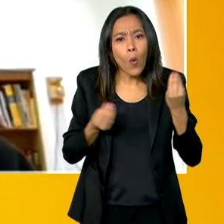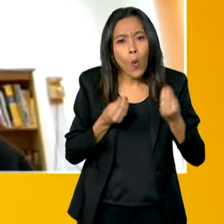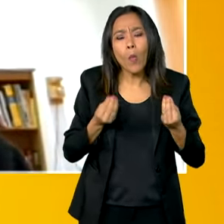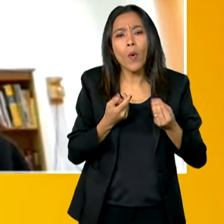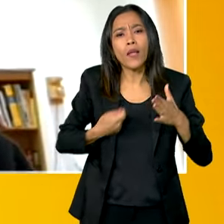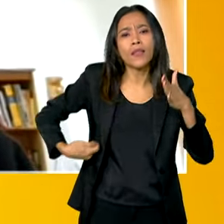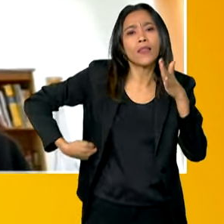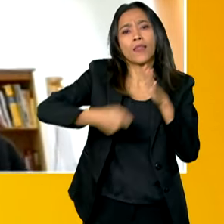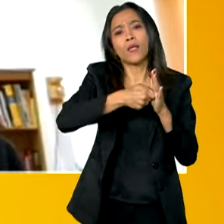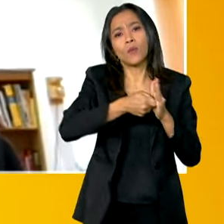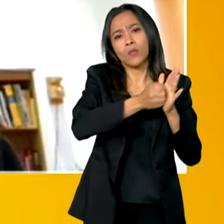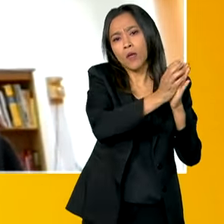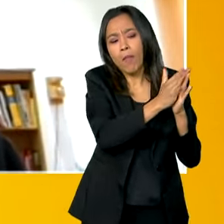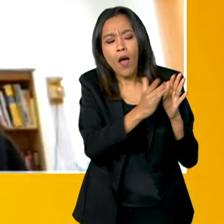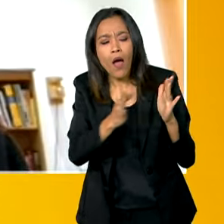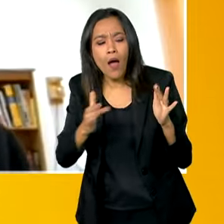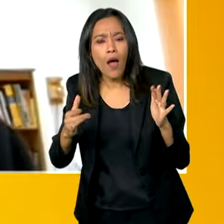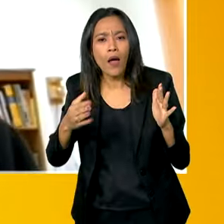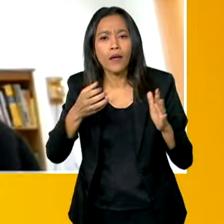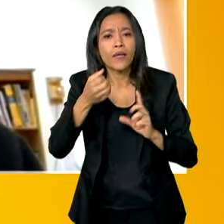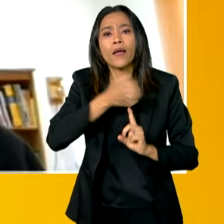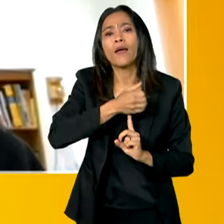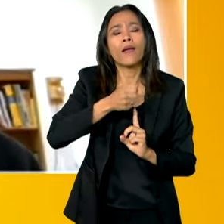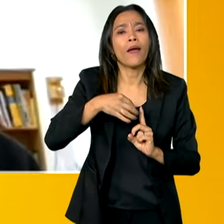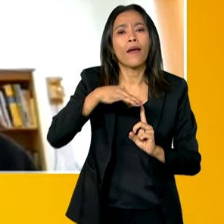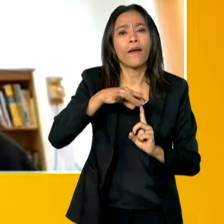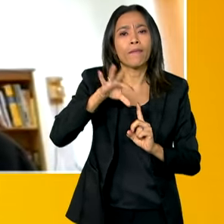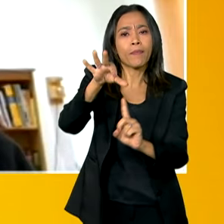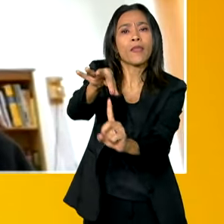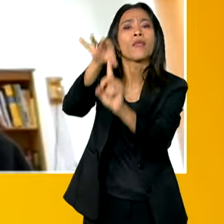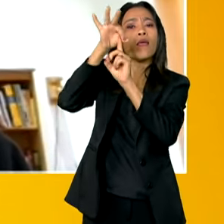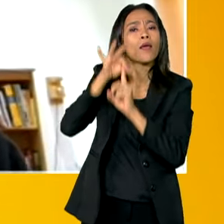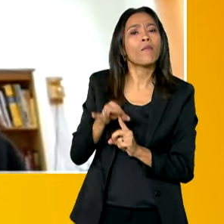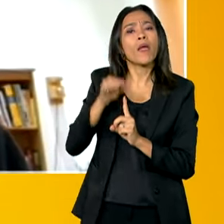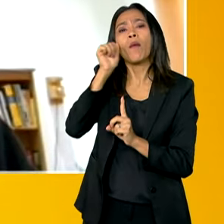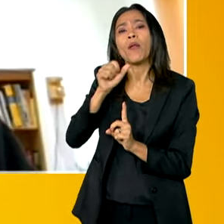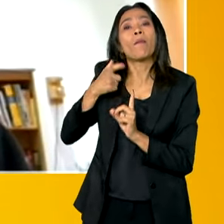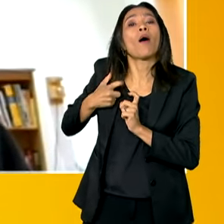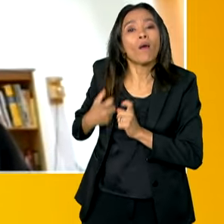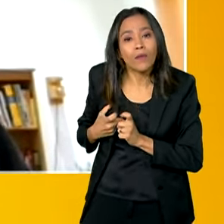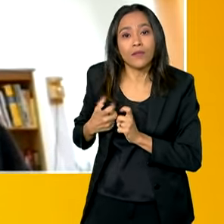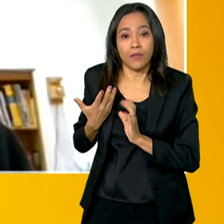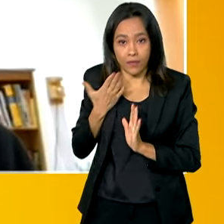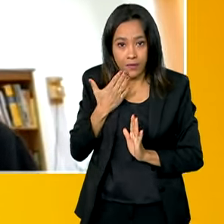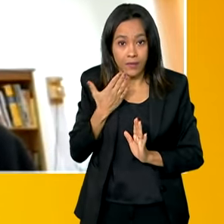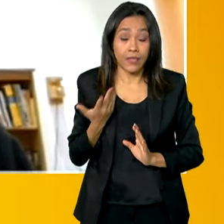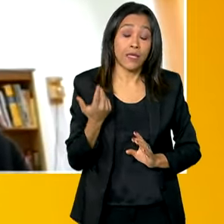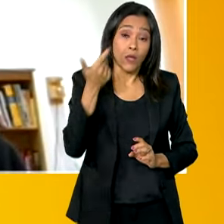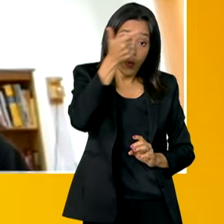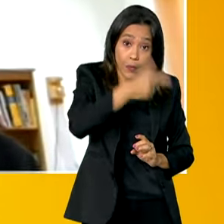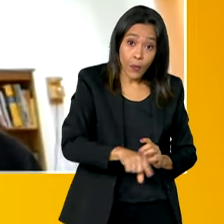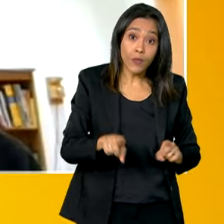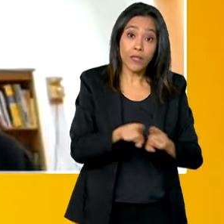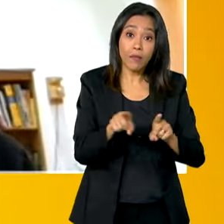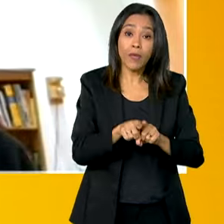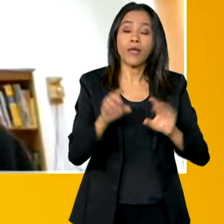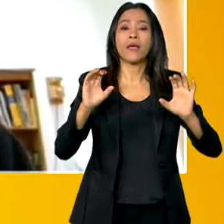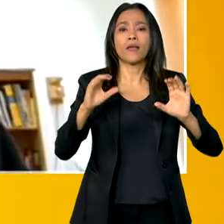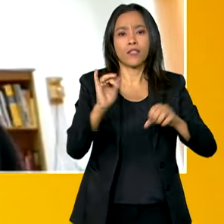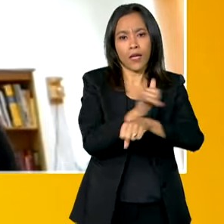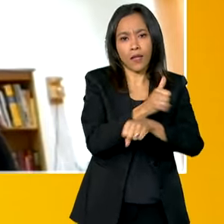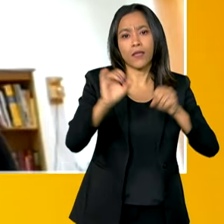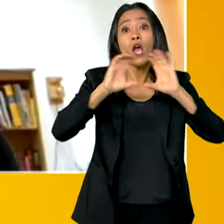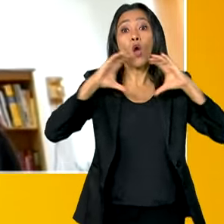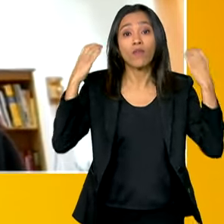denúncias de mulheres em situação de violência. Ainda está previsto para esse mês a realização de conferências territoriais